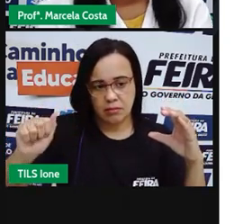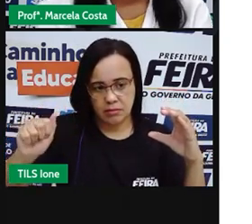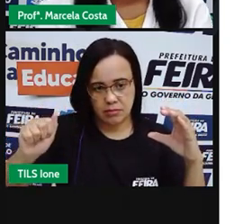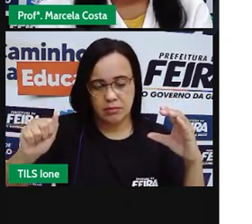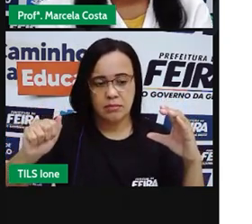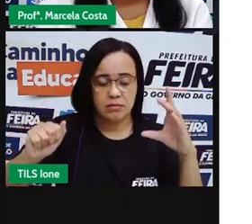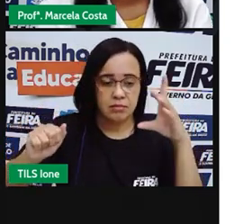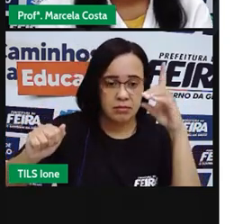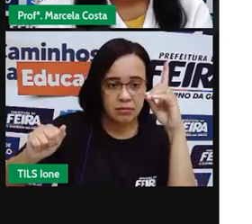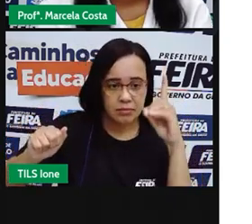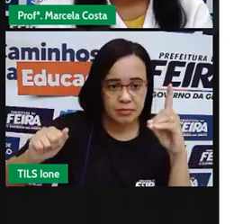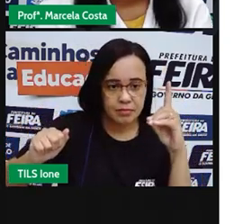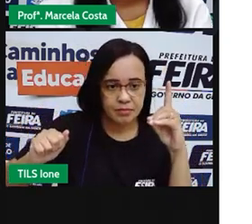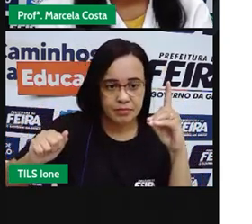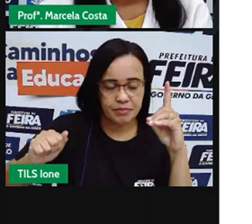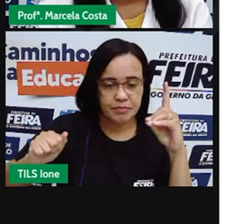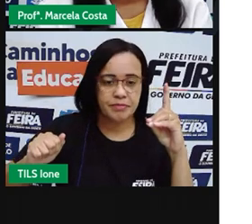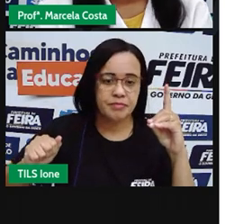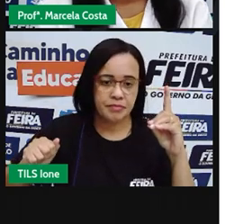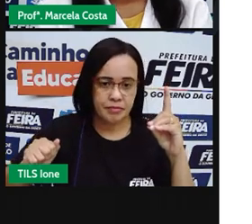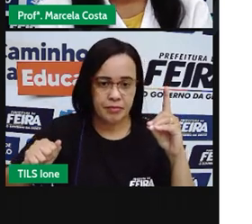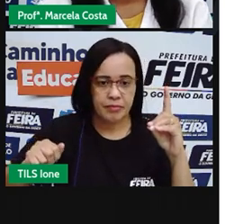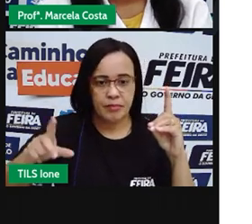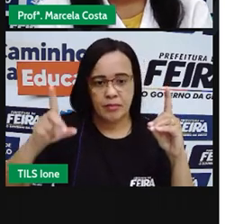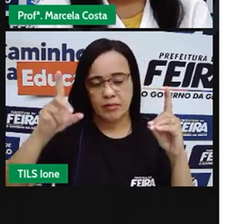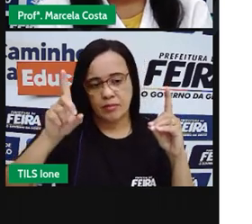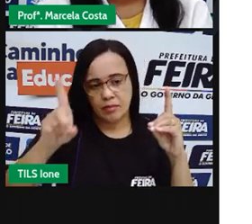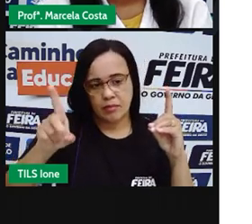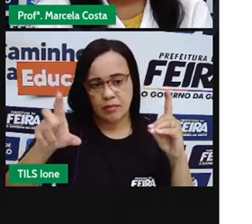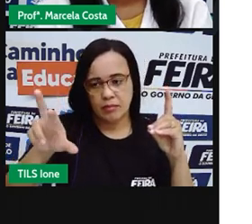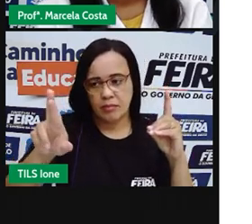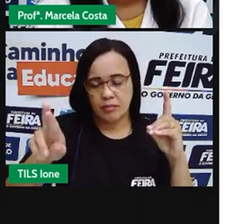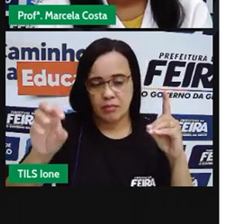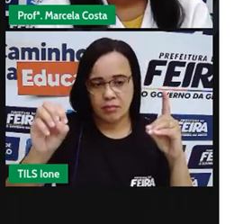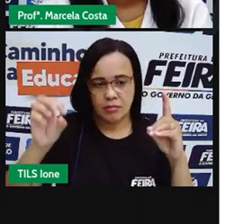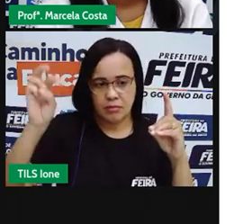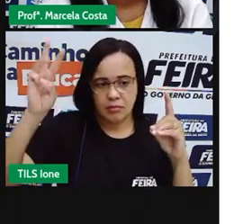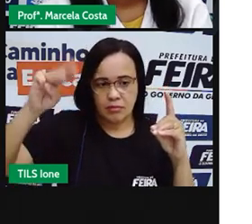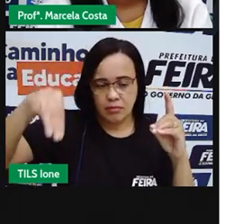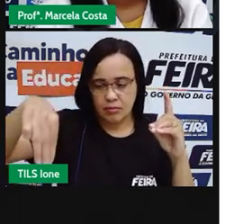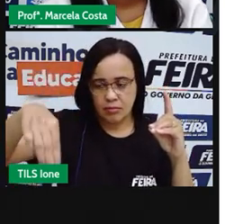A letra B, de dromedário.